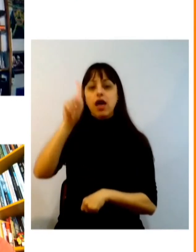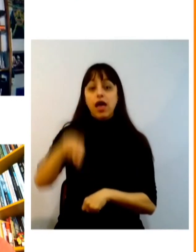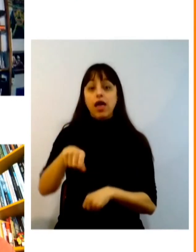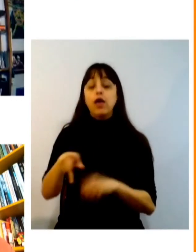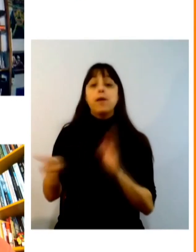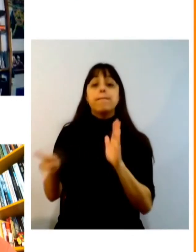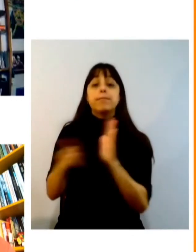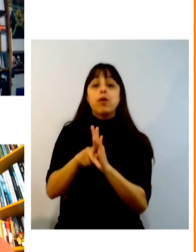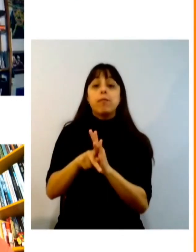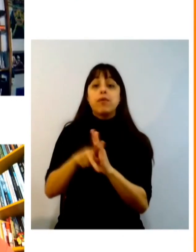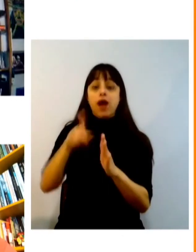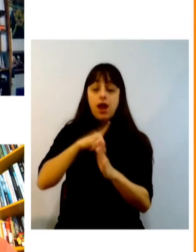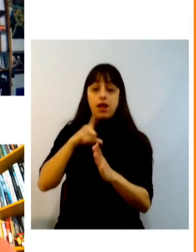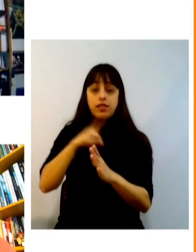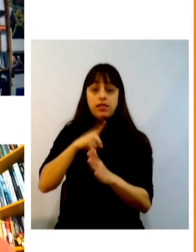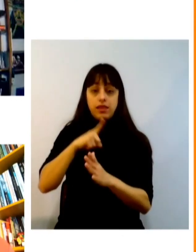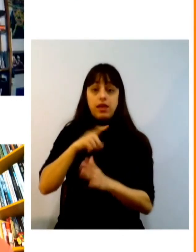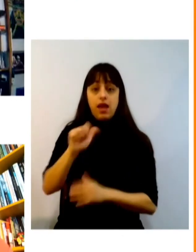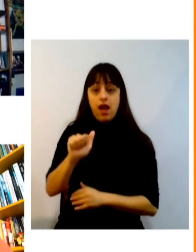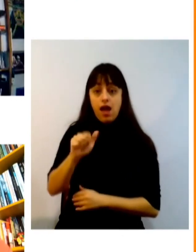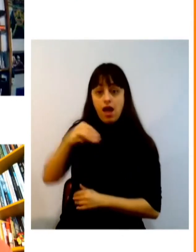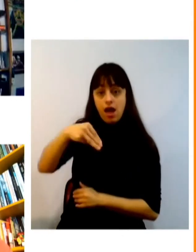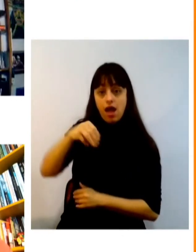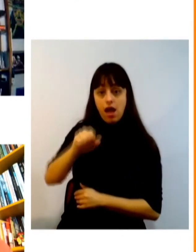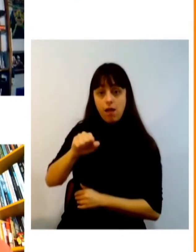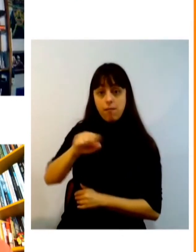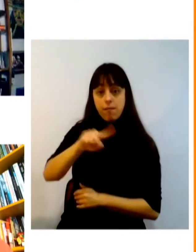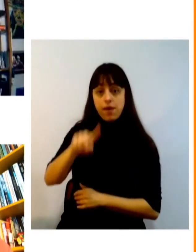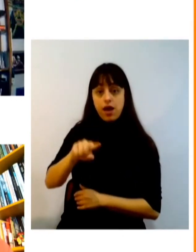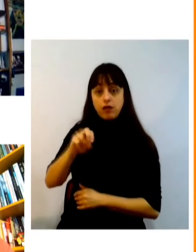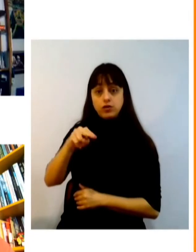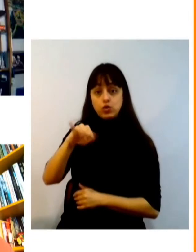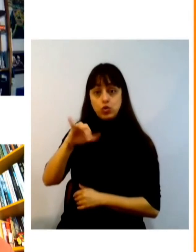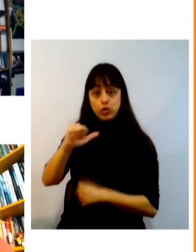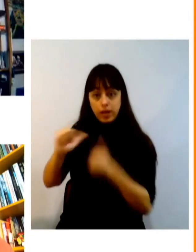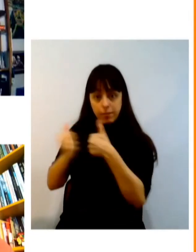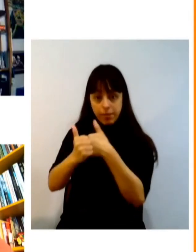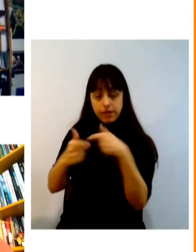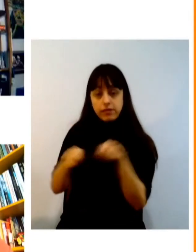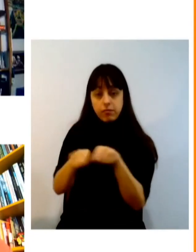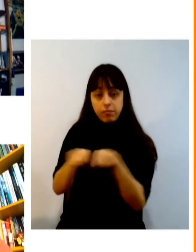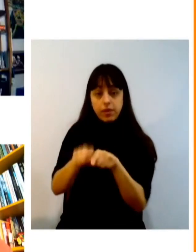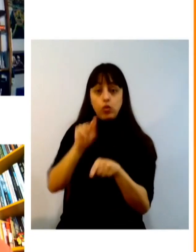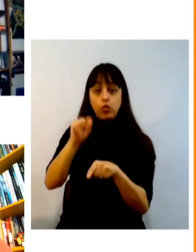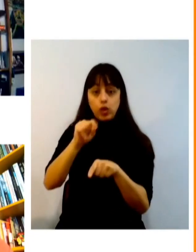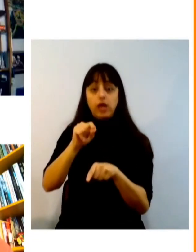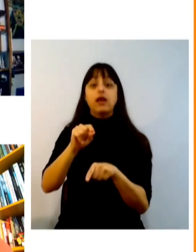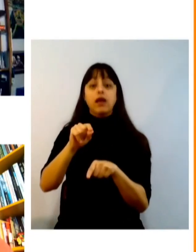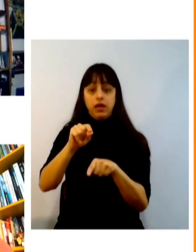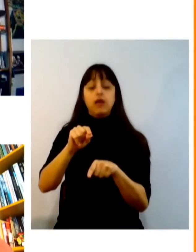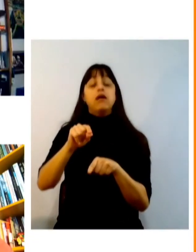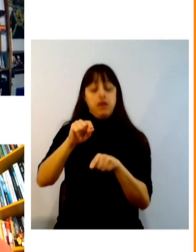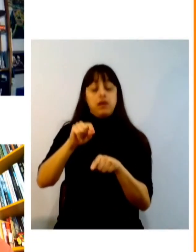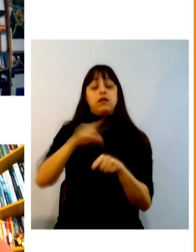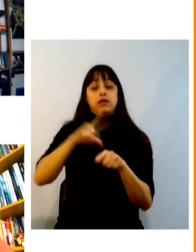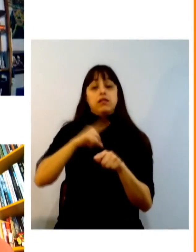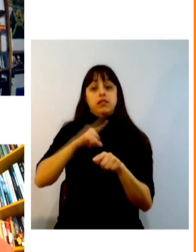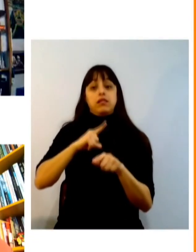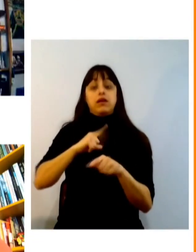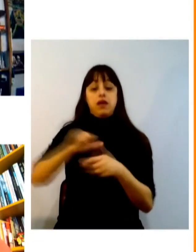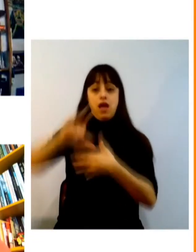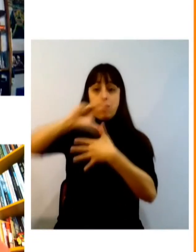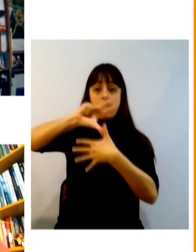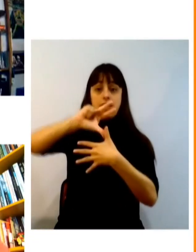difíceis estão na Amazônia e na região da Costa do Pacífico passa um problema de saúde onde há